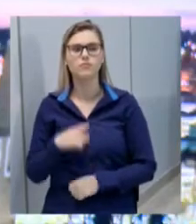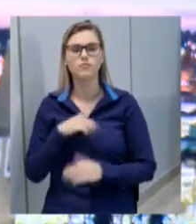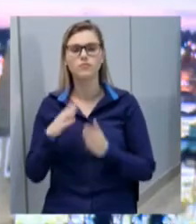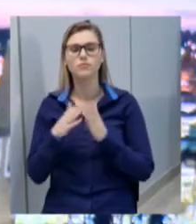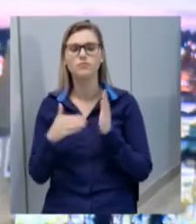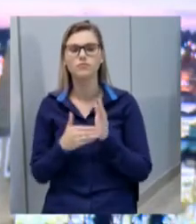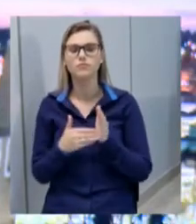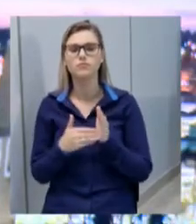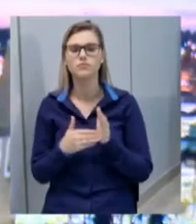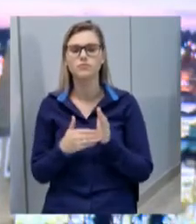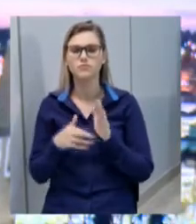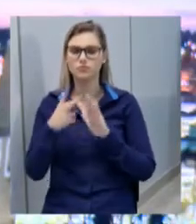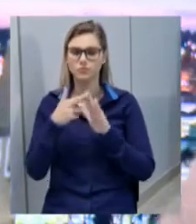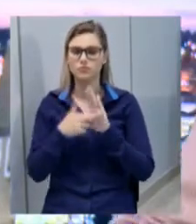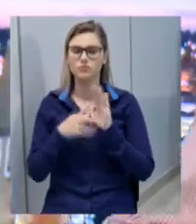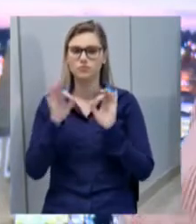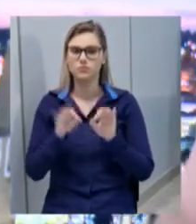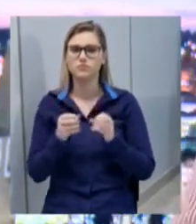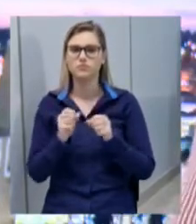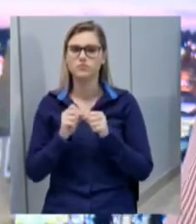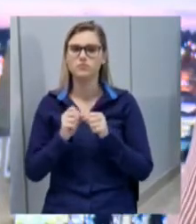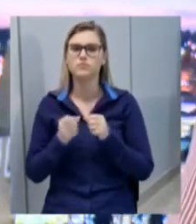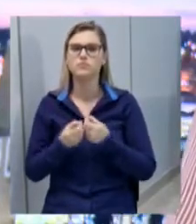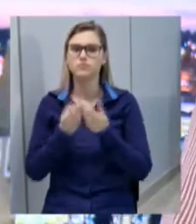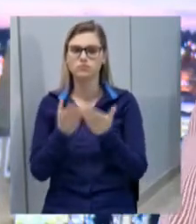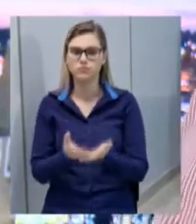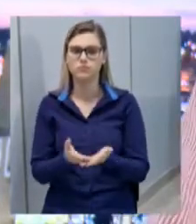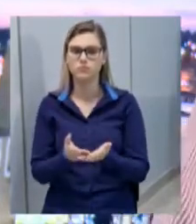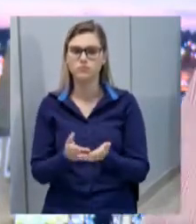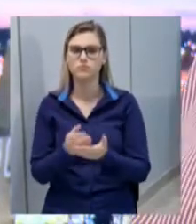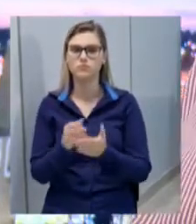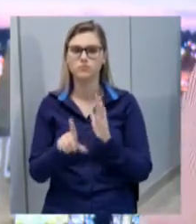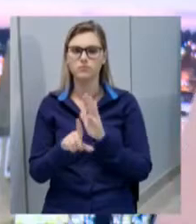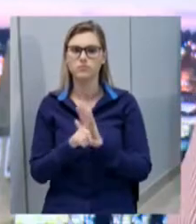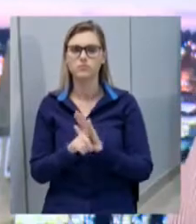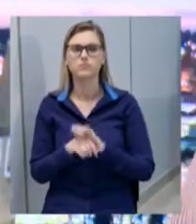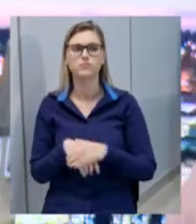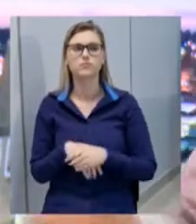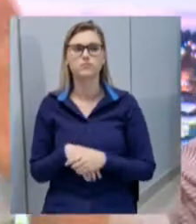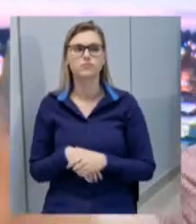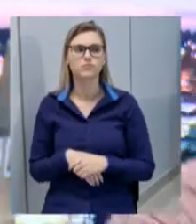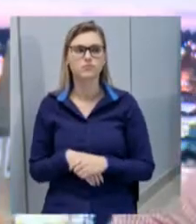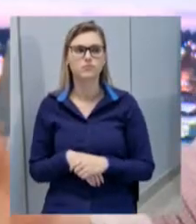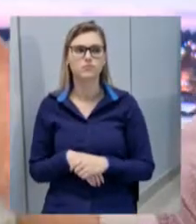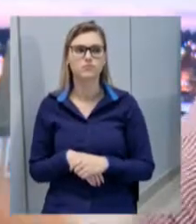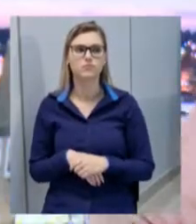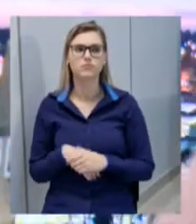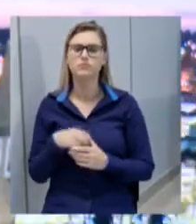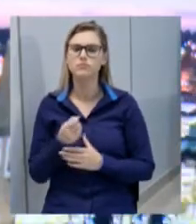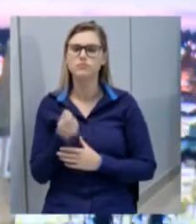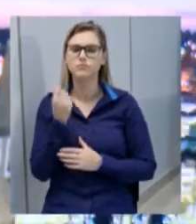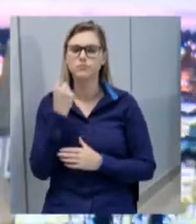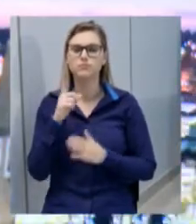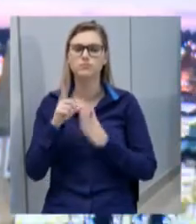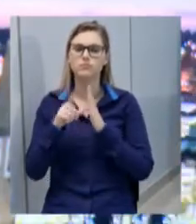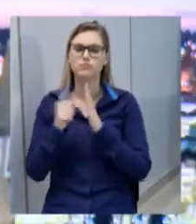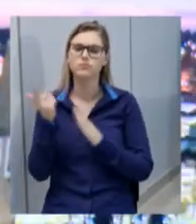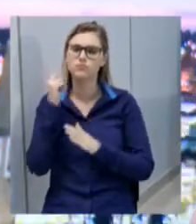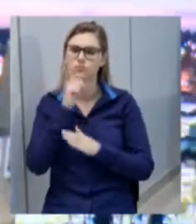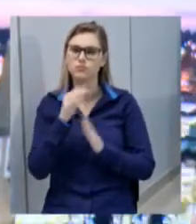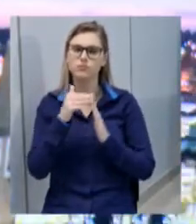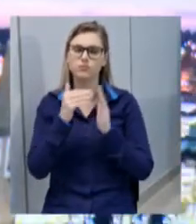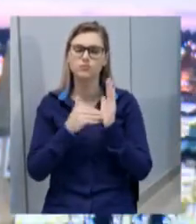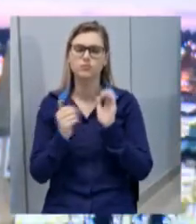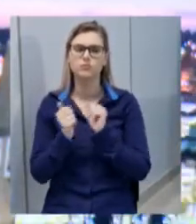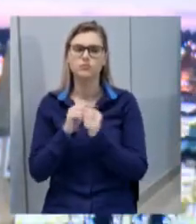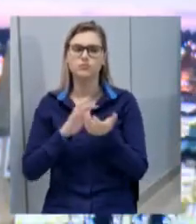para a concessão dessa outorga. Estranhamente, após termos conseguido isso lá na Secretaria, com